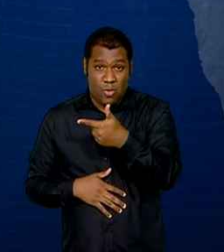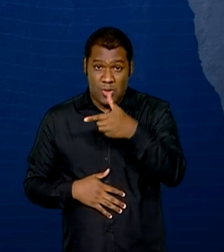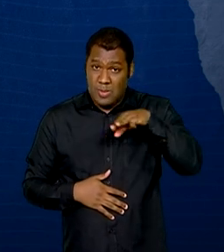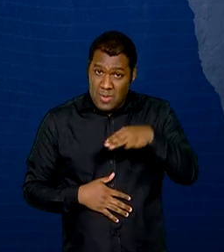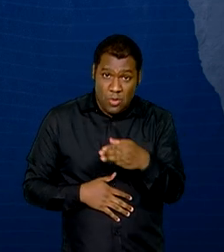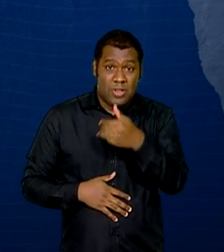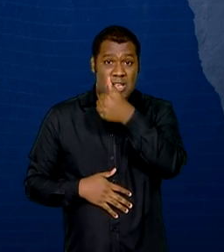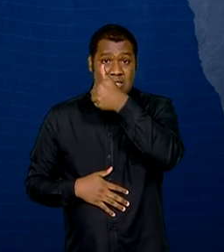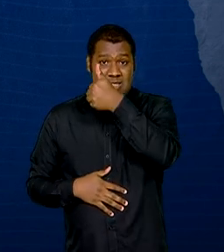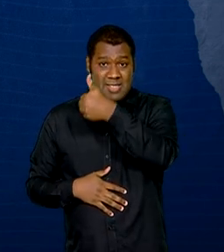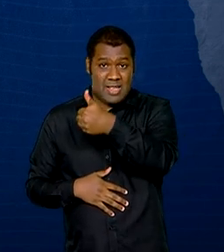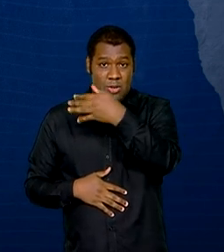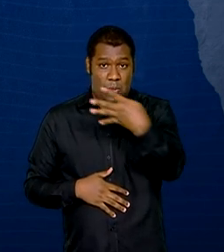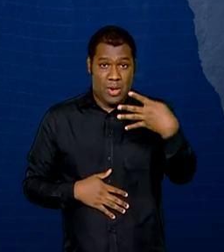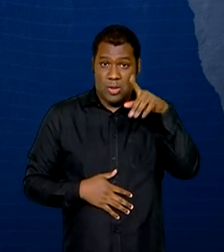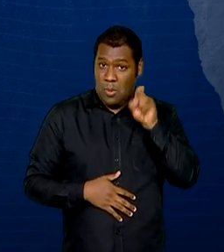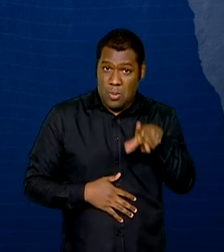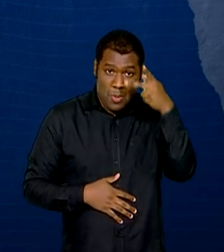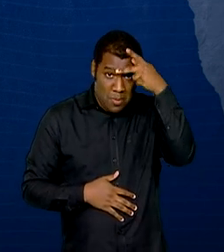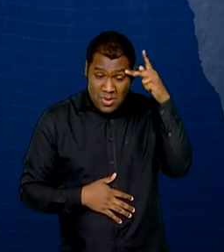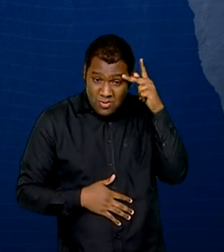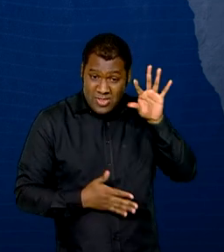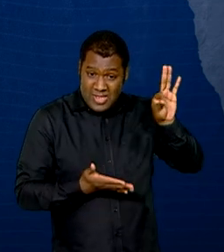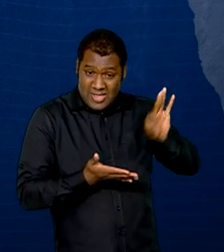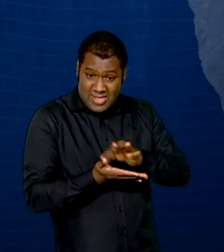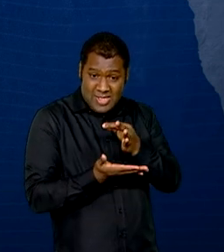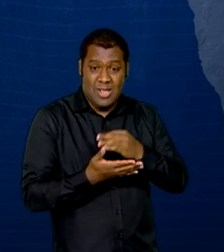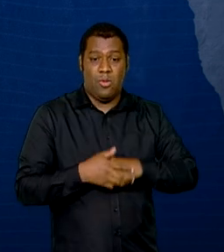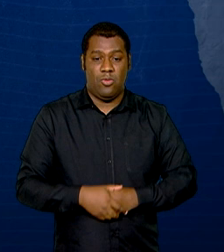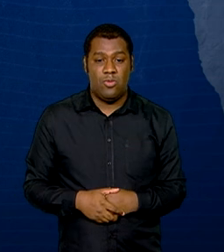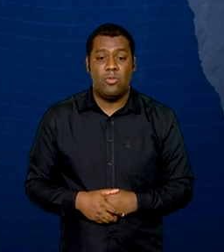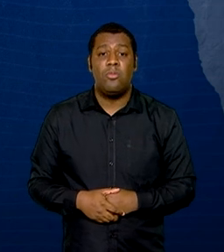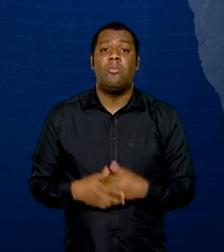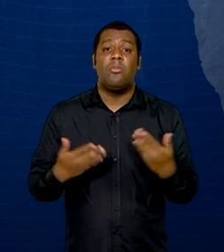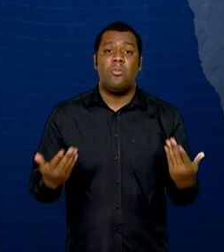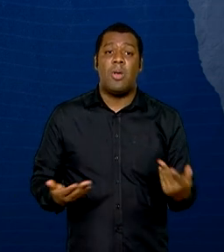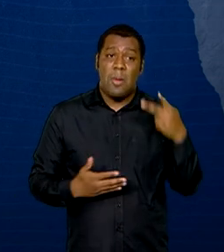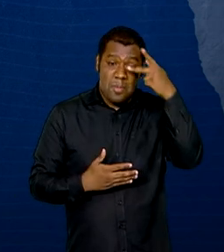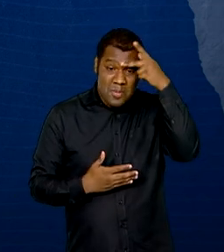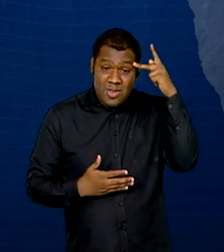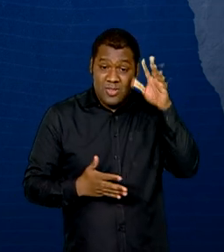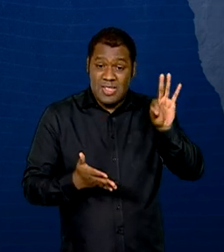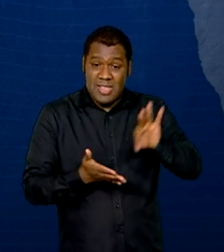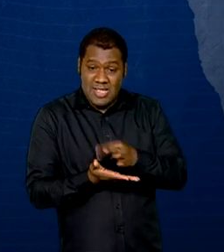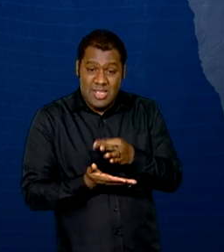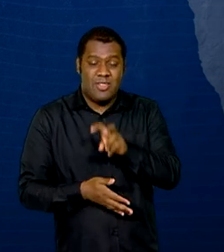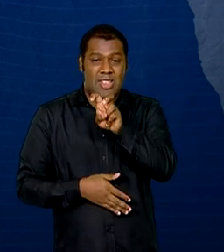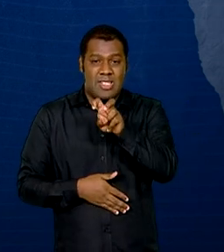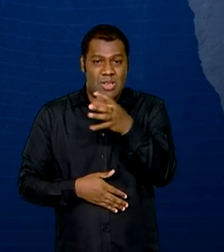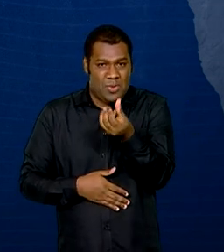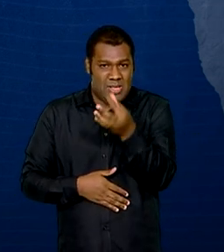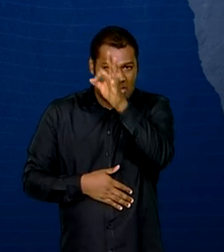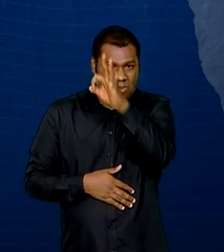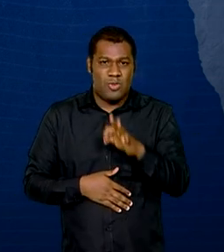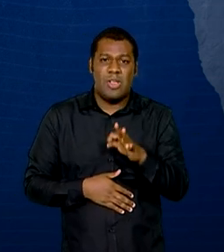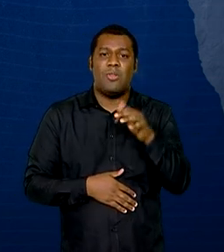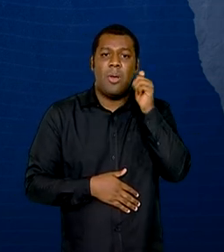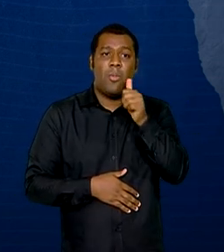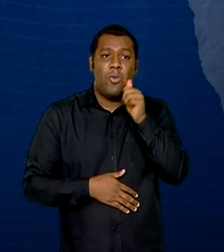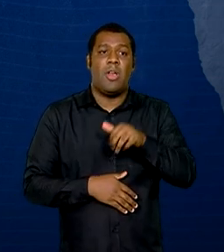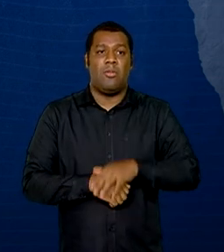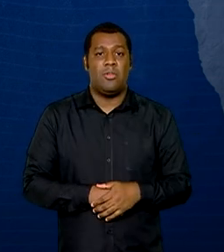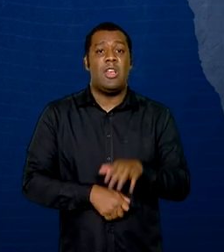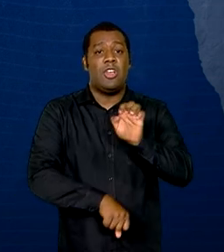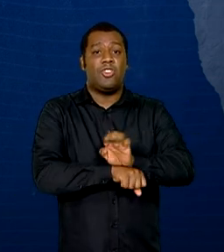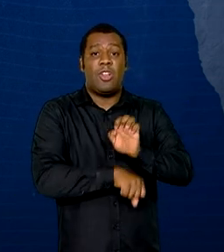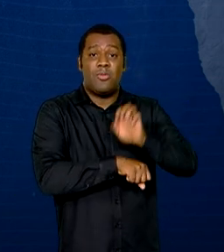tiveram as inscrições confirmadas, mas da metade dos candidatos são mulheres. São Paulo foi o estado com o maior